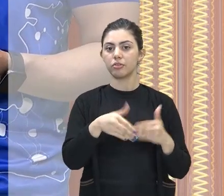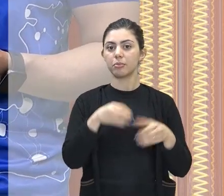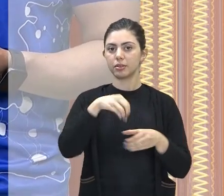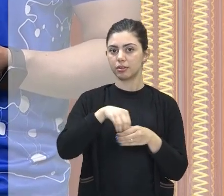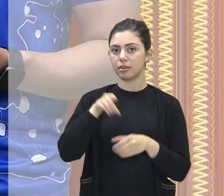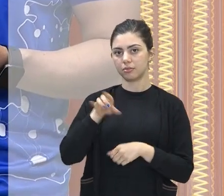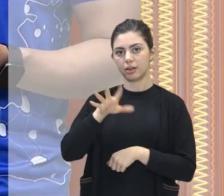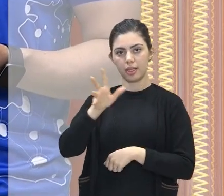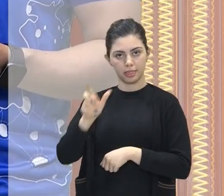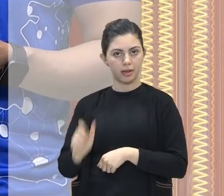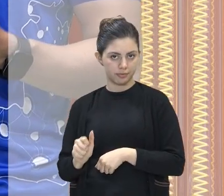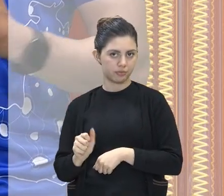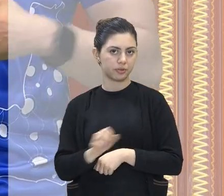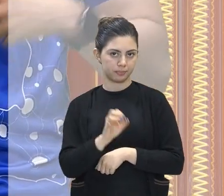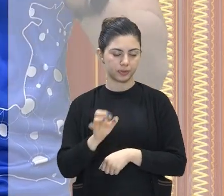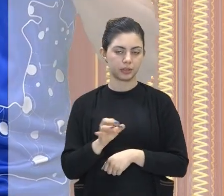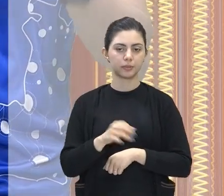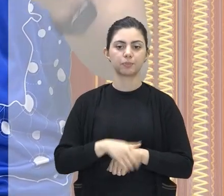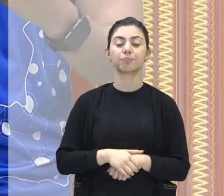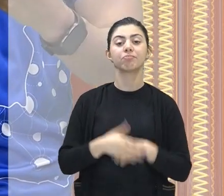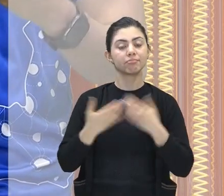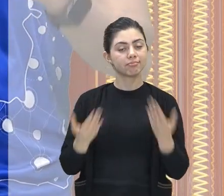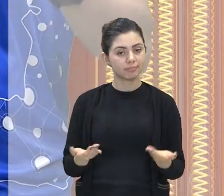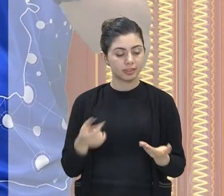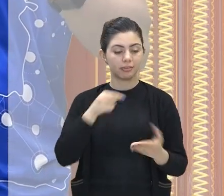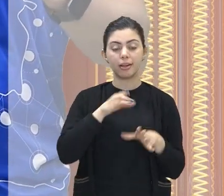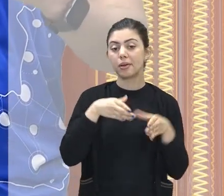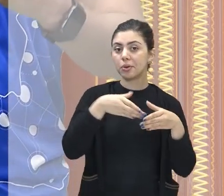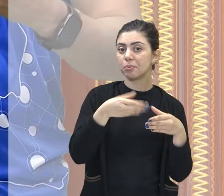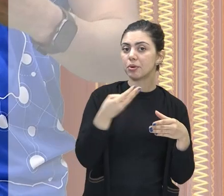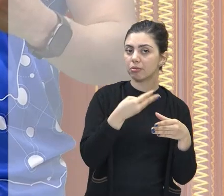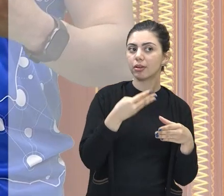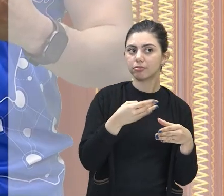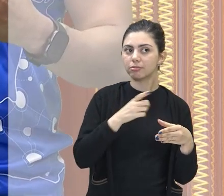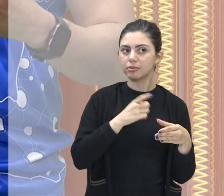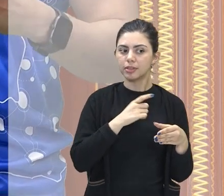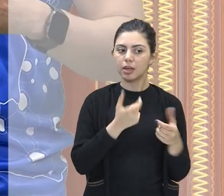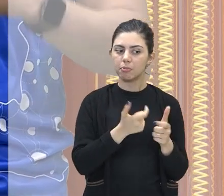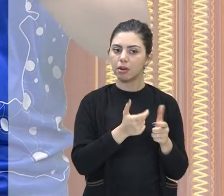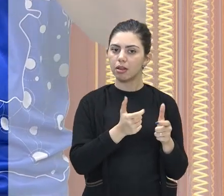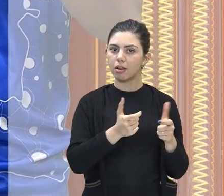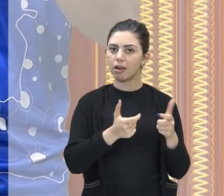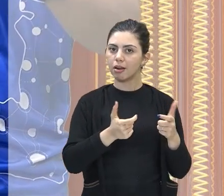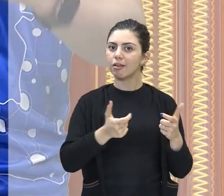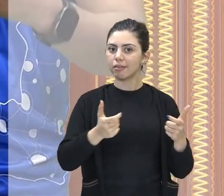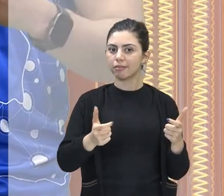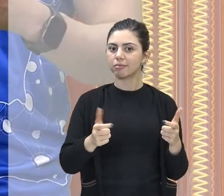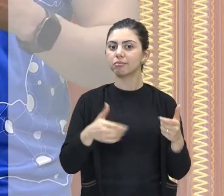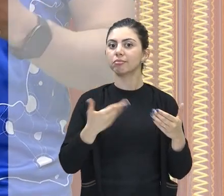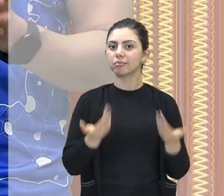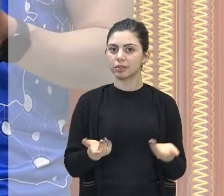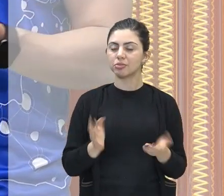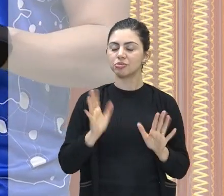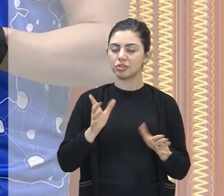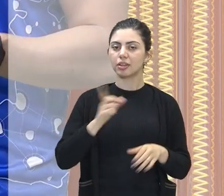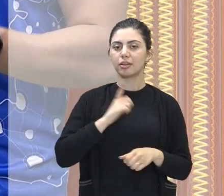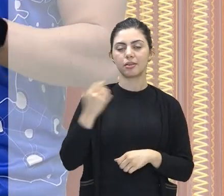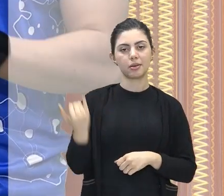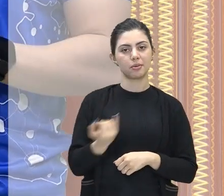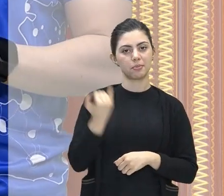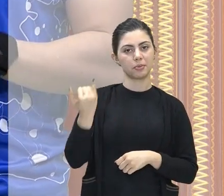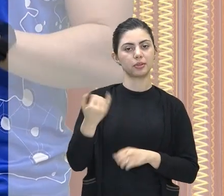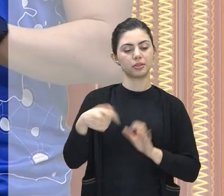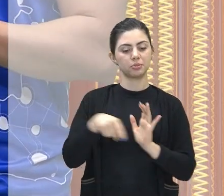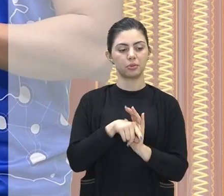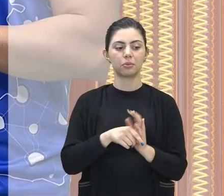continente africano, mas ele já aponta ali um crescimento mais robusto e já está sendo considerado muito importante para a geração